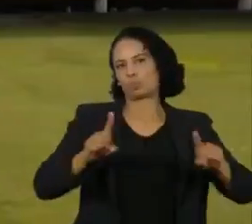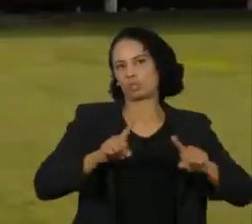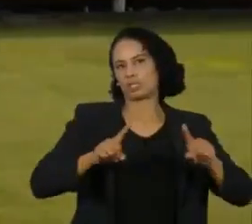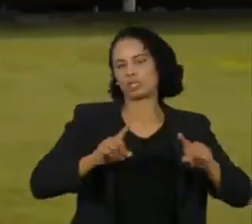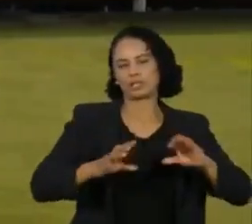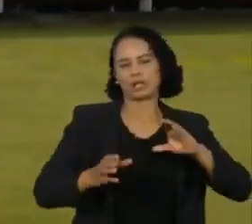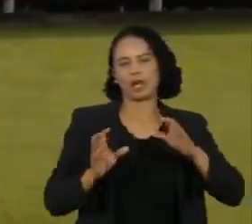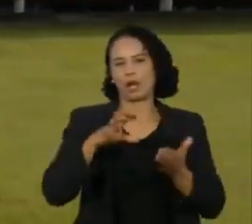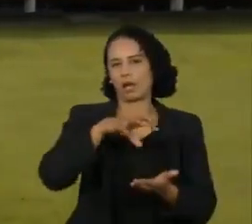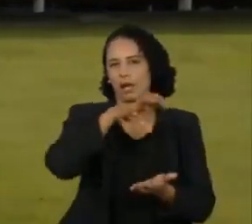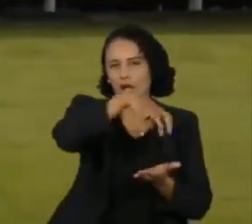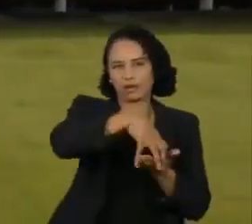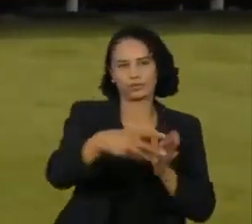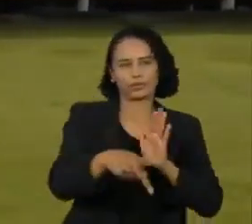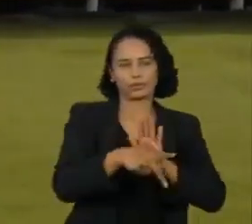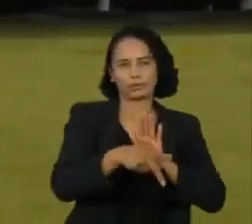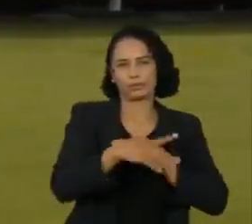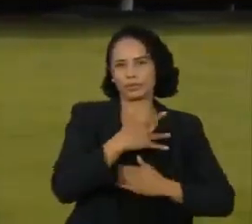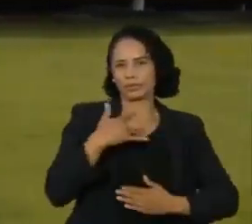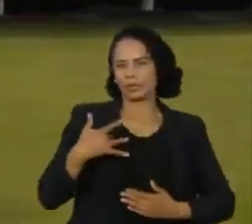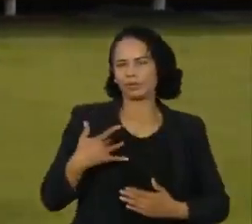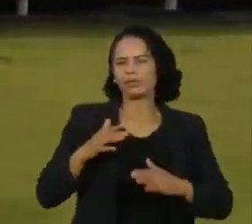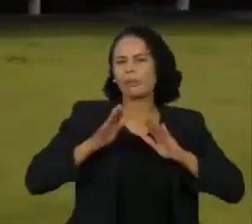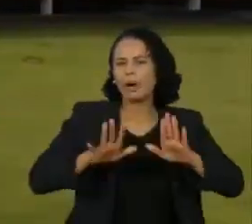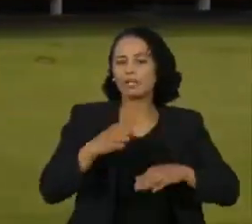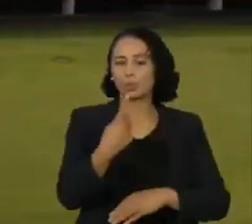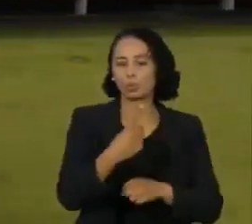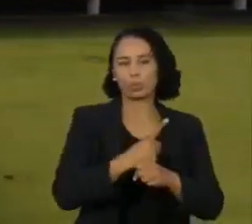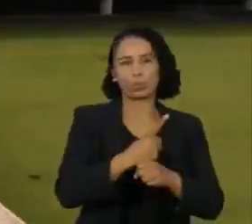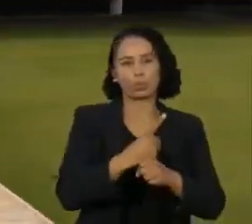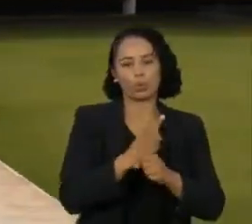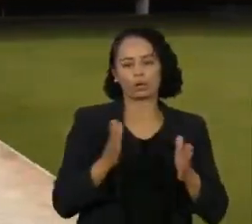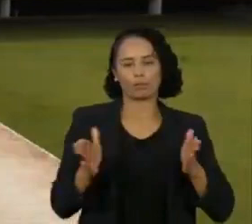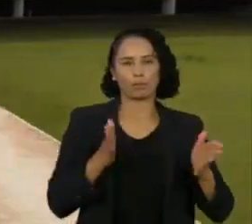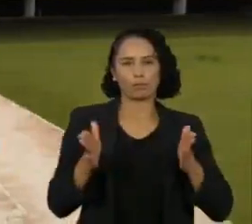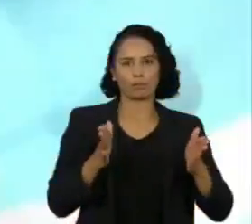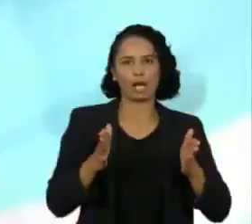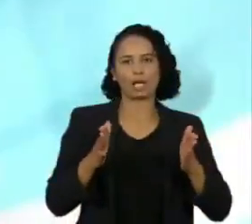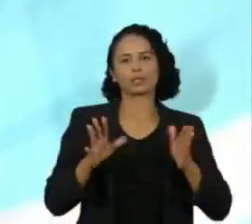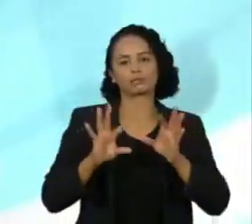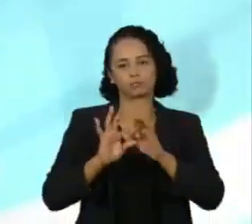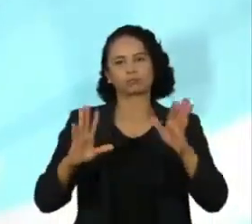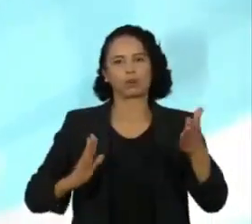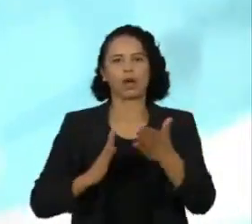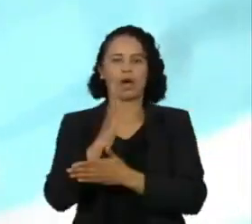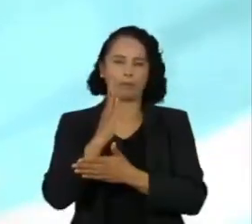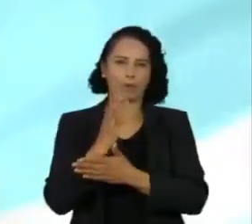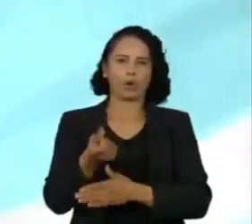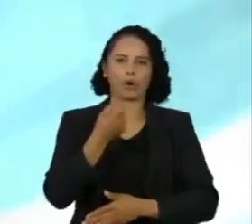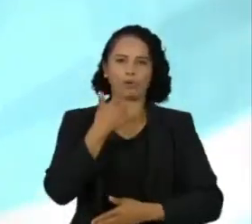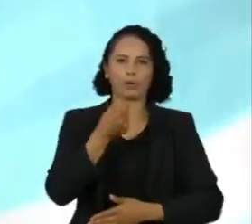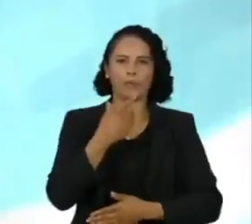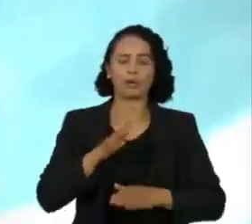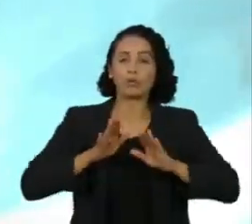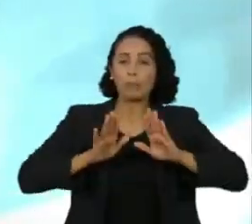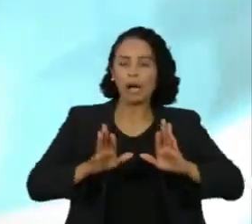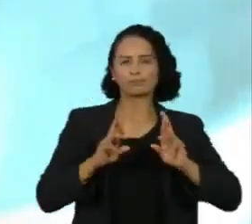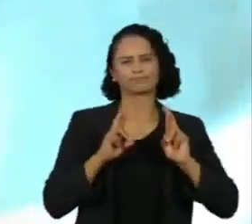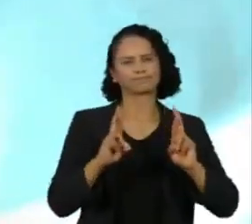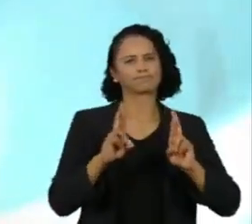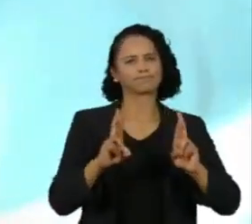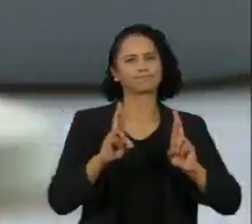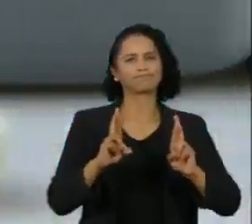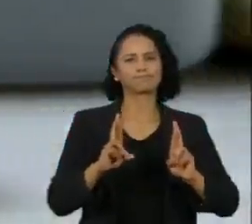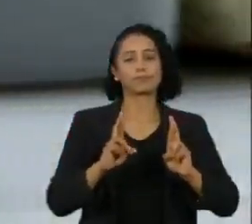que tem um prazo de até um ano para dar o aval sobre uma droga. Com isso, a expectativa era dar